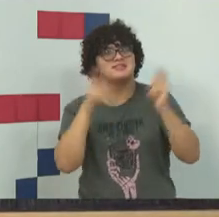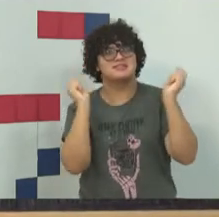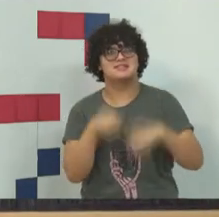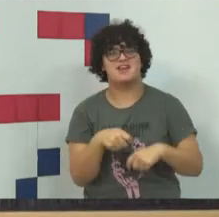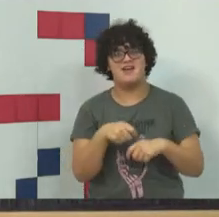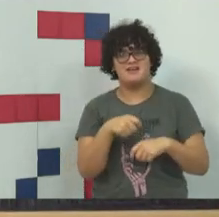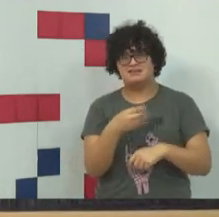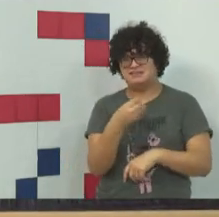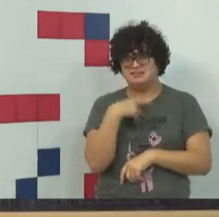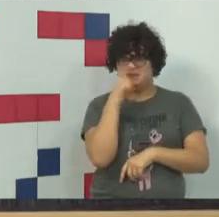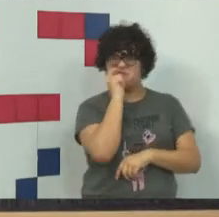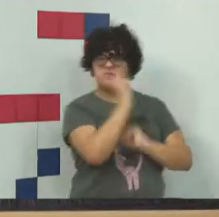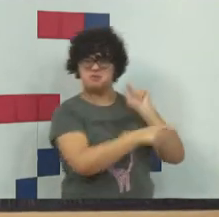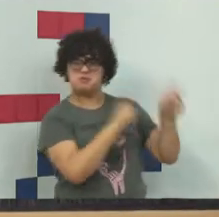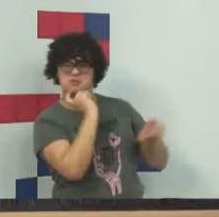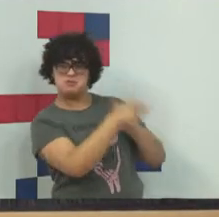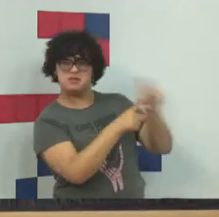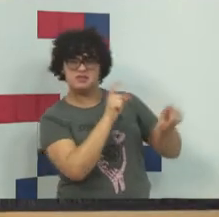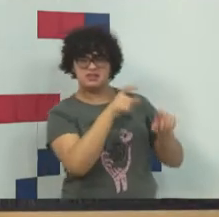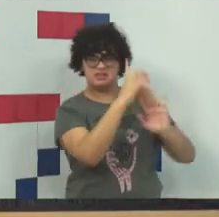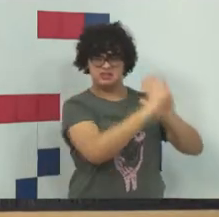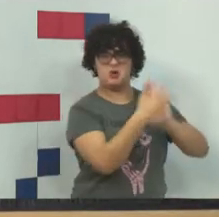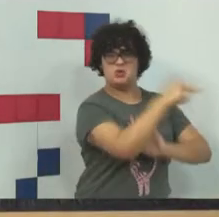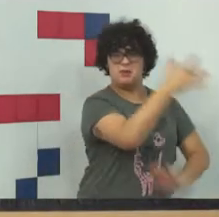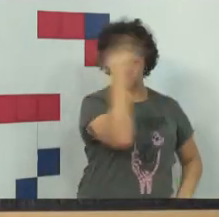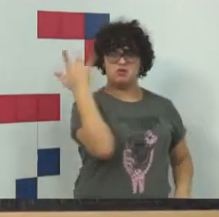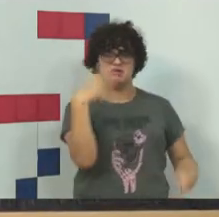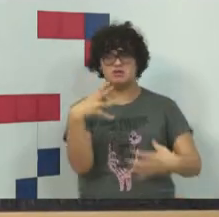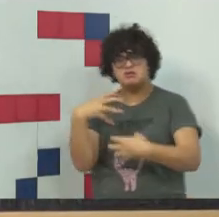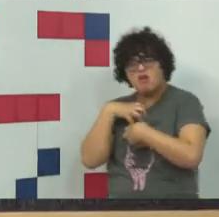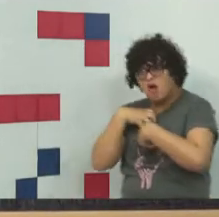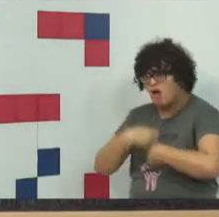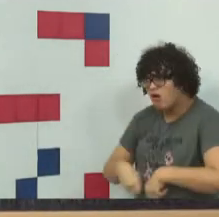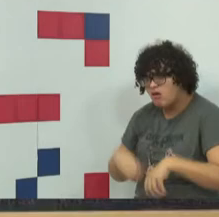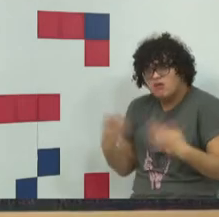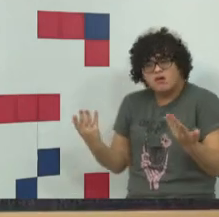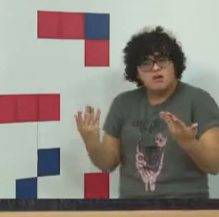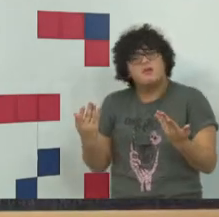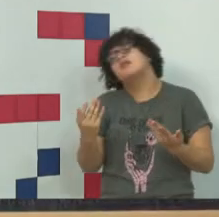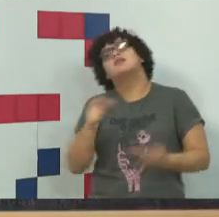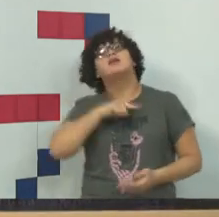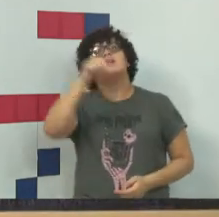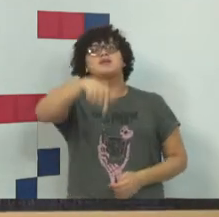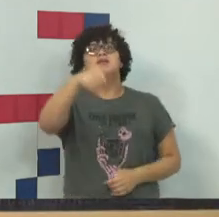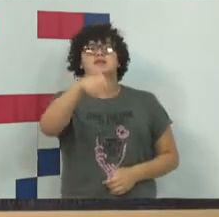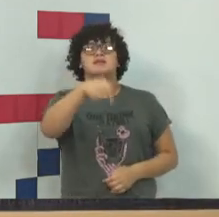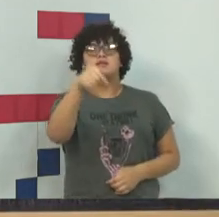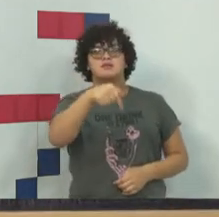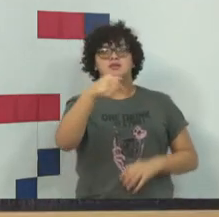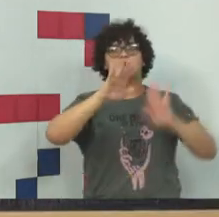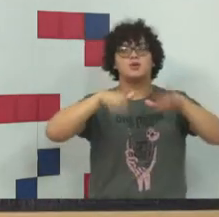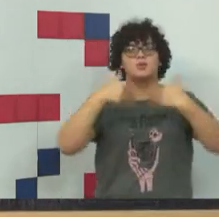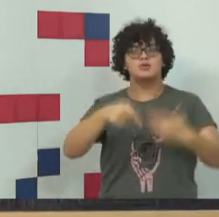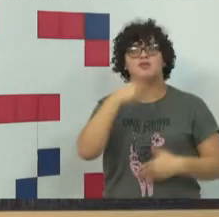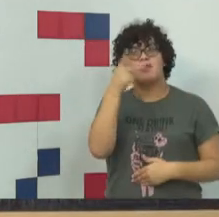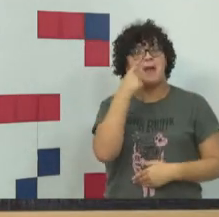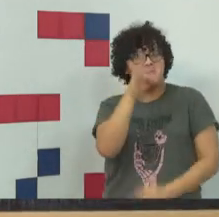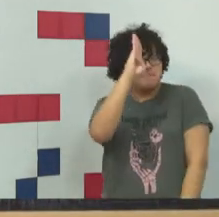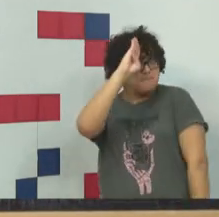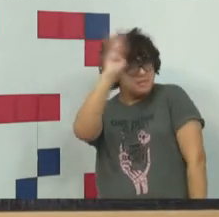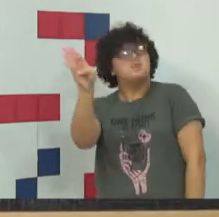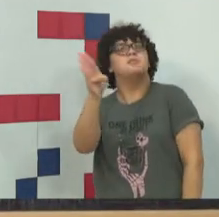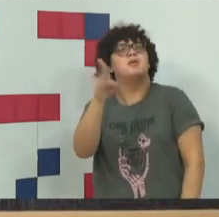ferir o direito de outra pessoa. Eu tenho aqui, quando a gente fala principalmente